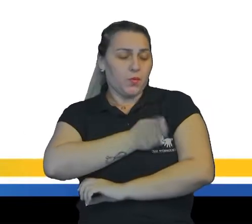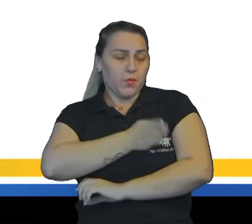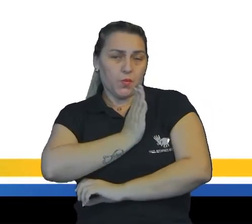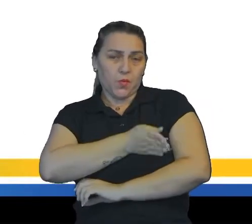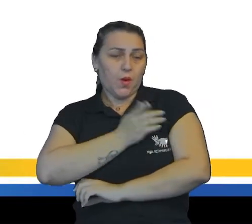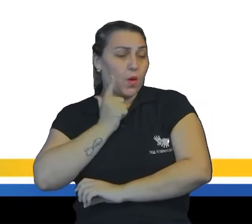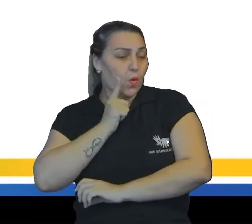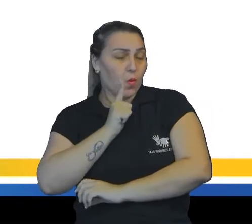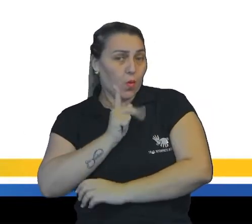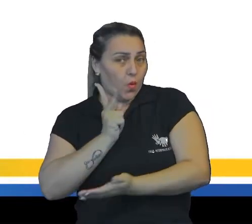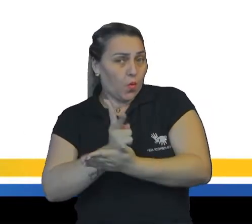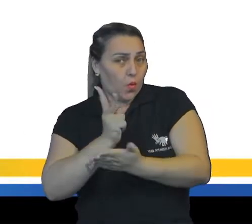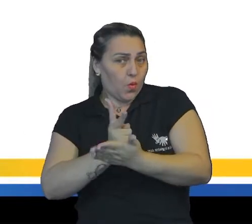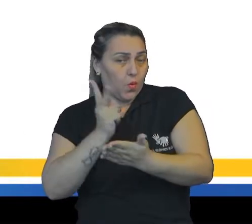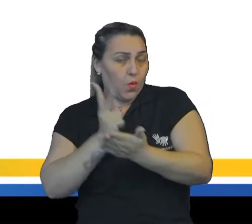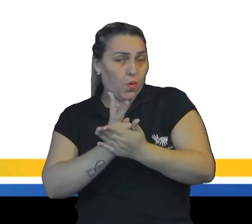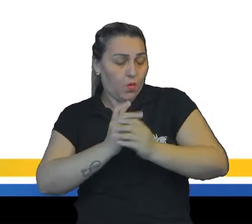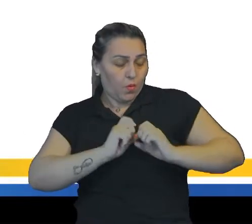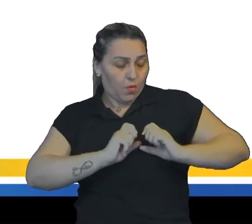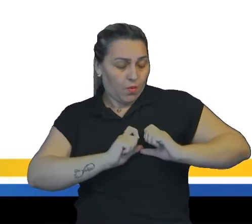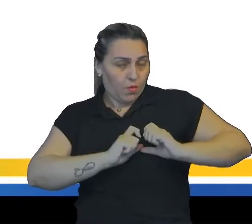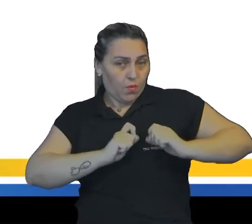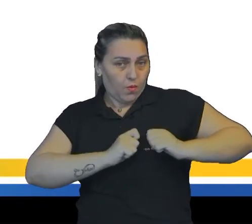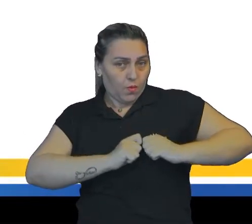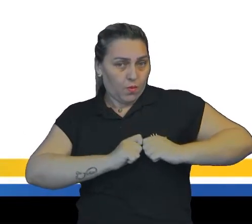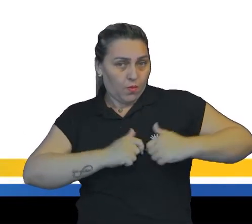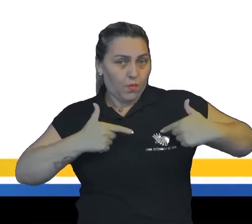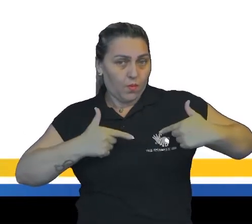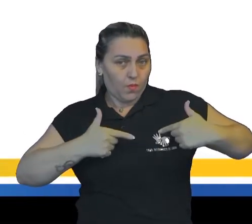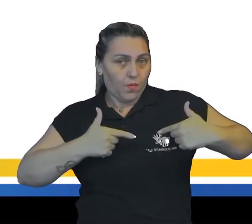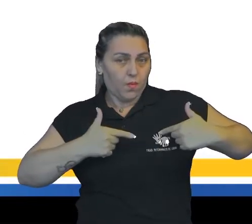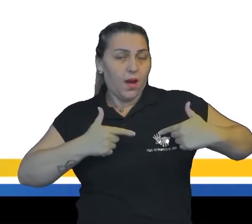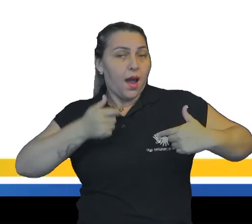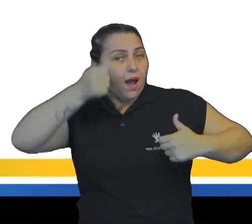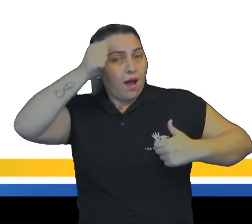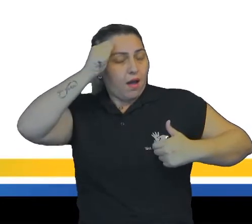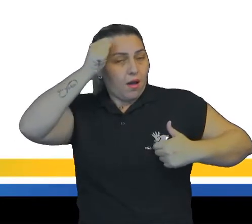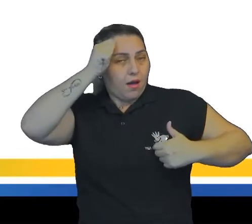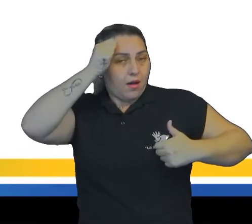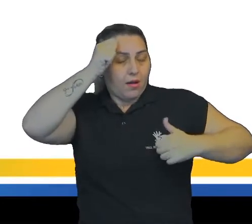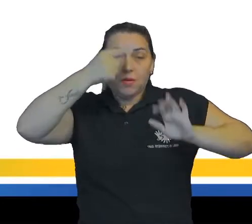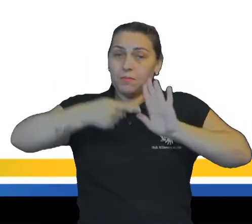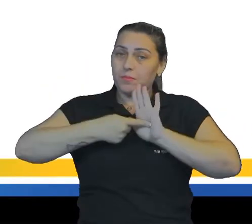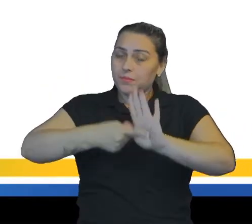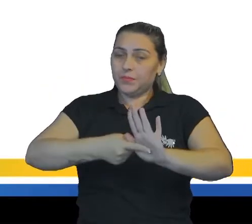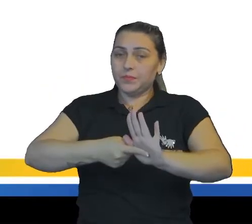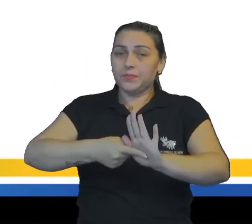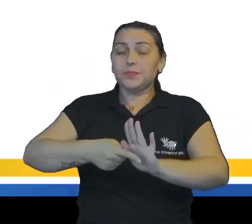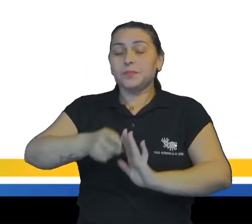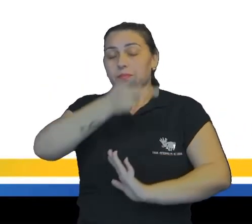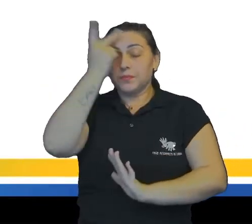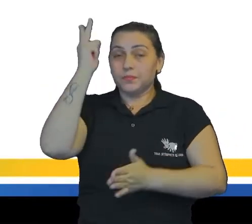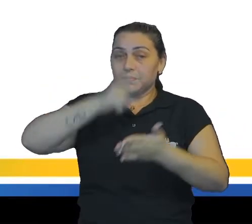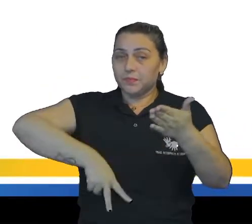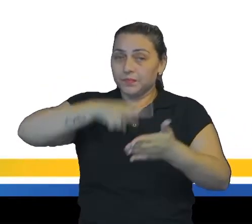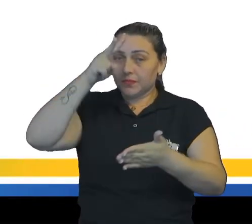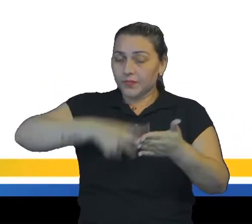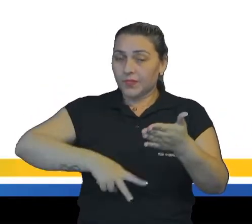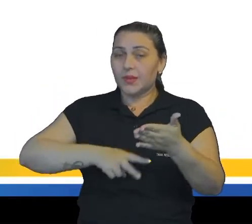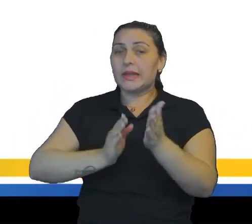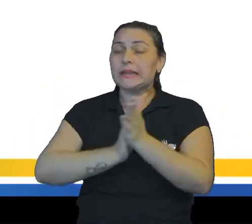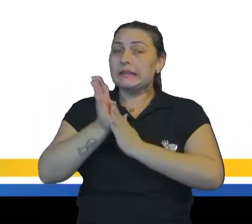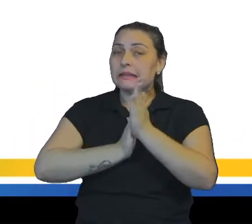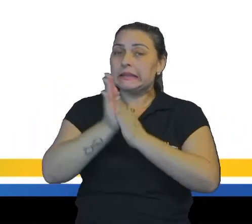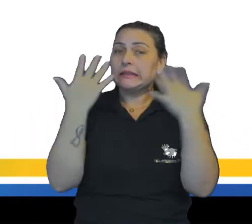mantinha acordado, que é esse que está em negrito, a autora deixa transparecer para o leitor que a sua expectativa era intensa,